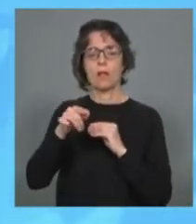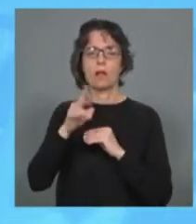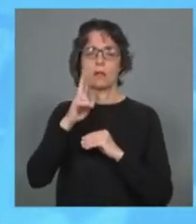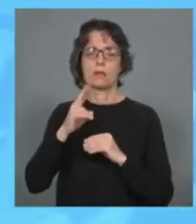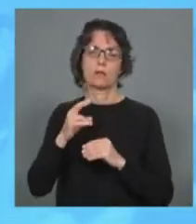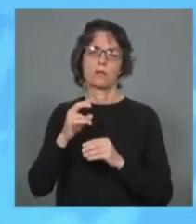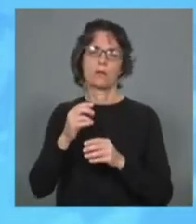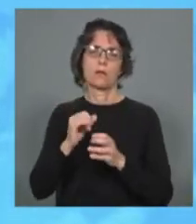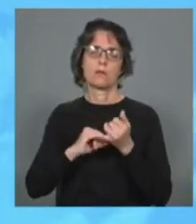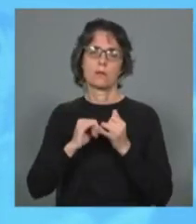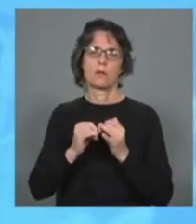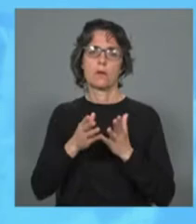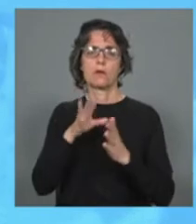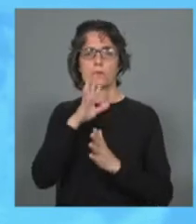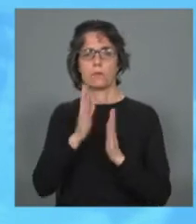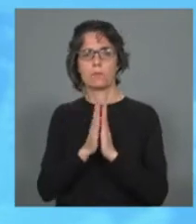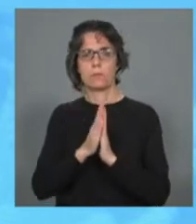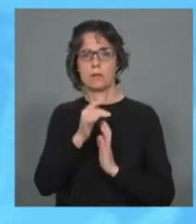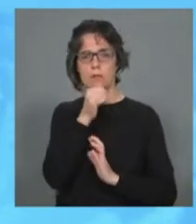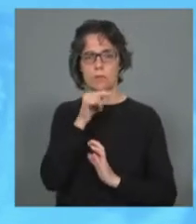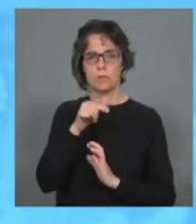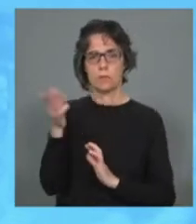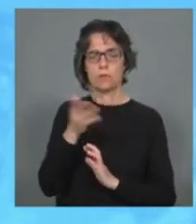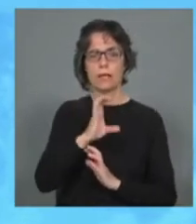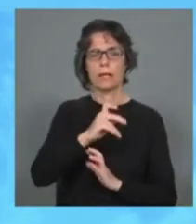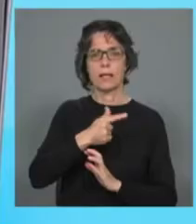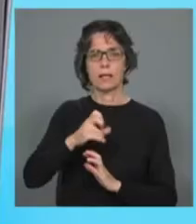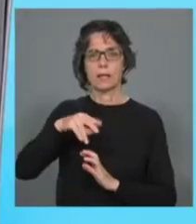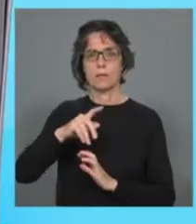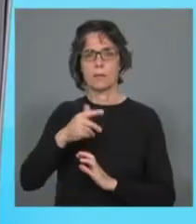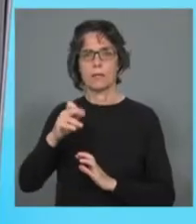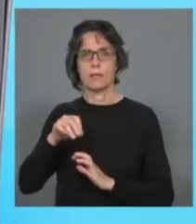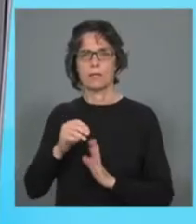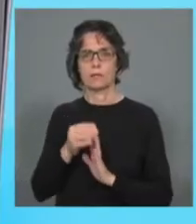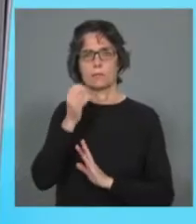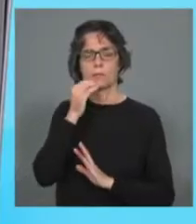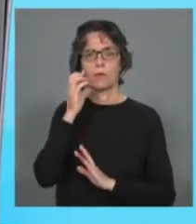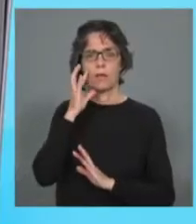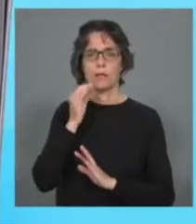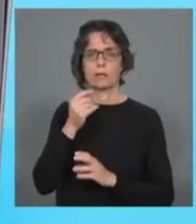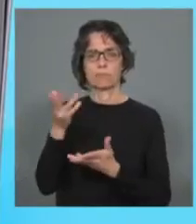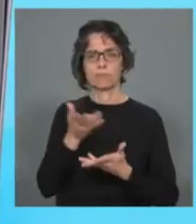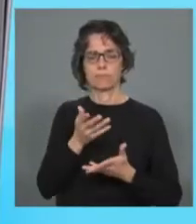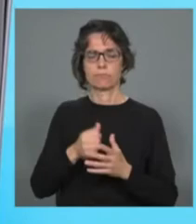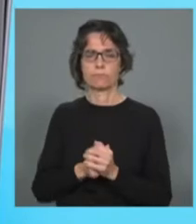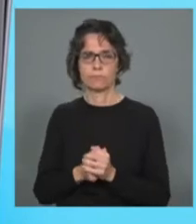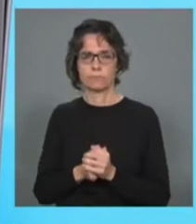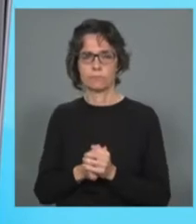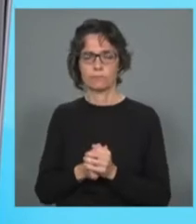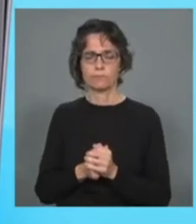Sofre, Catarina Martins Bittencourt, convidada do programa Eclésia. Muito boa tarde, Catarina. Obrigado por